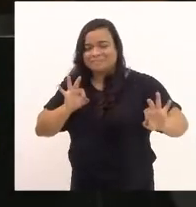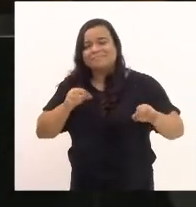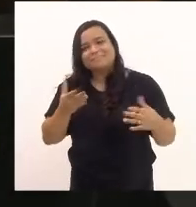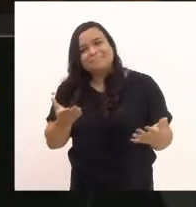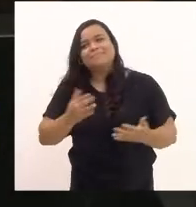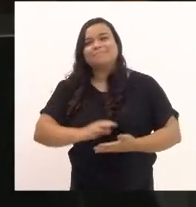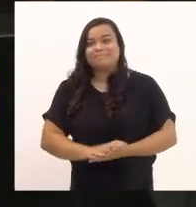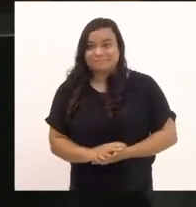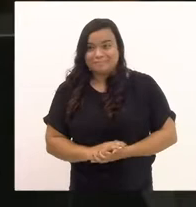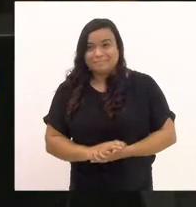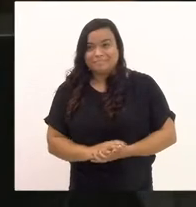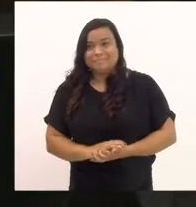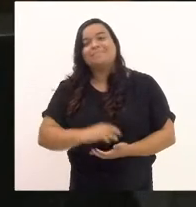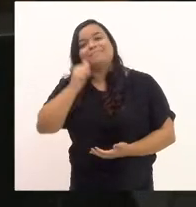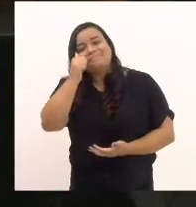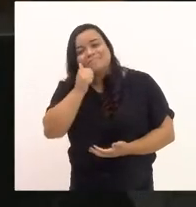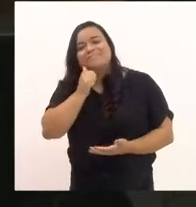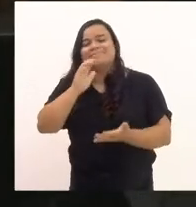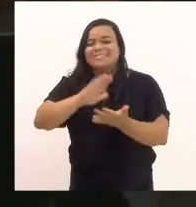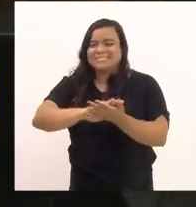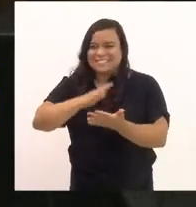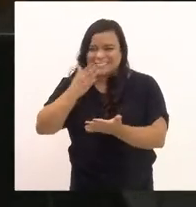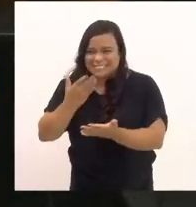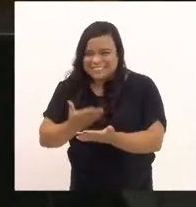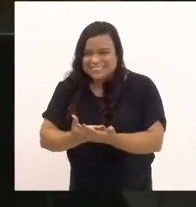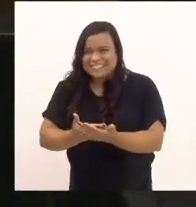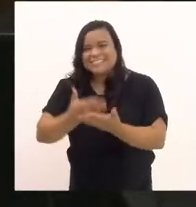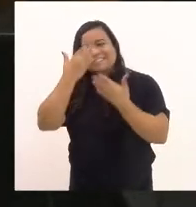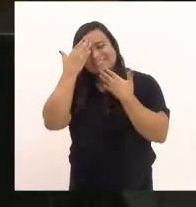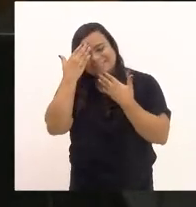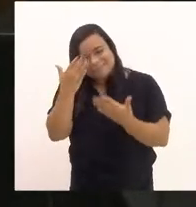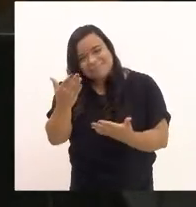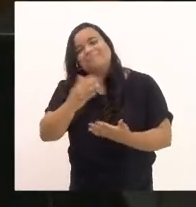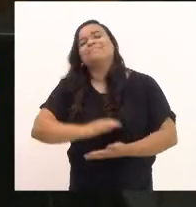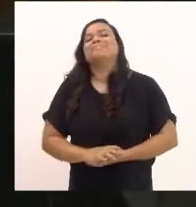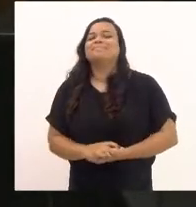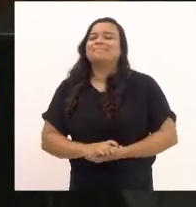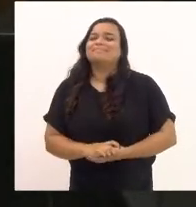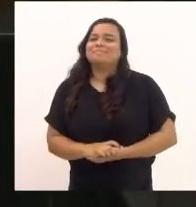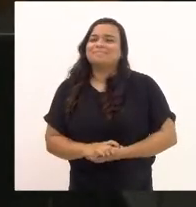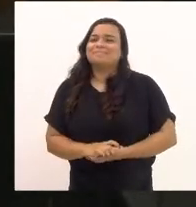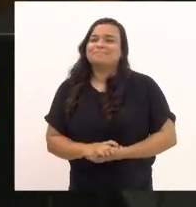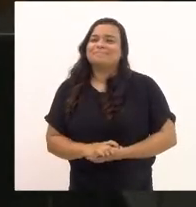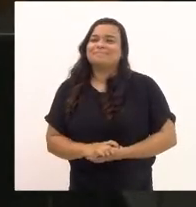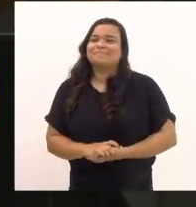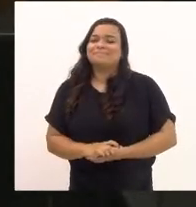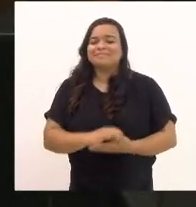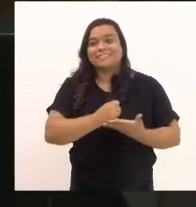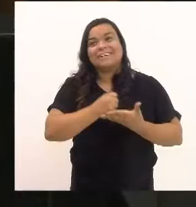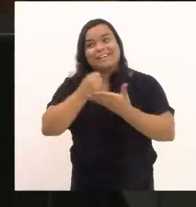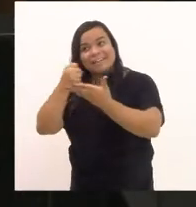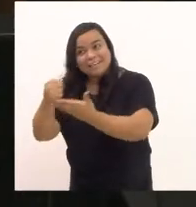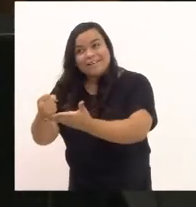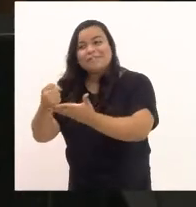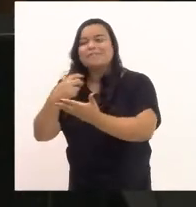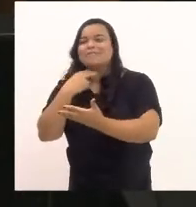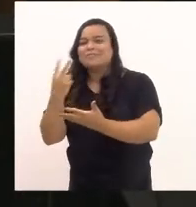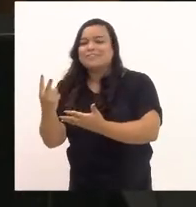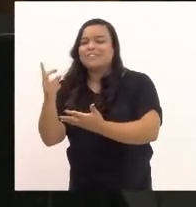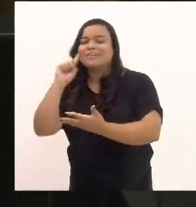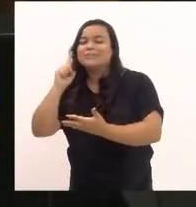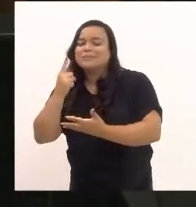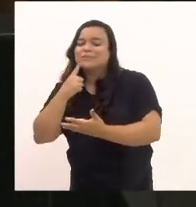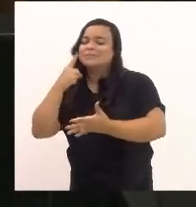senhora intérprete da linguagem de Libras, que leva a nossa voz